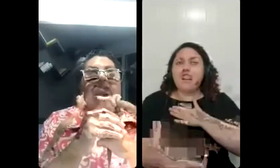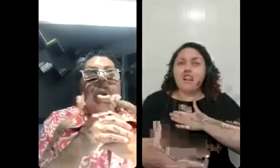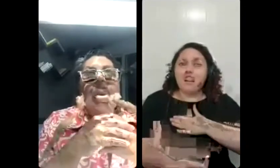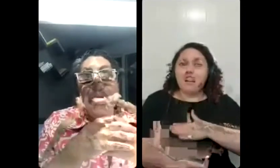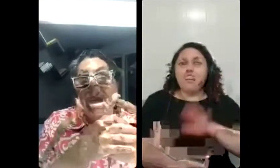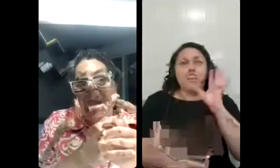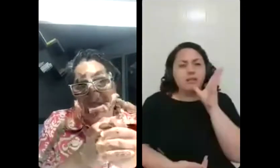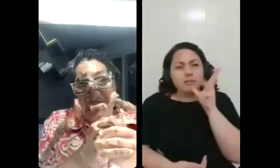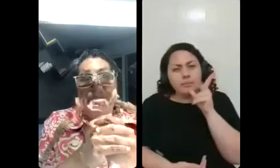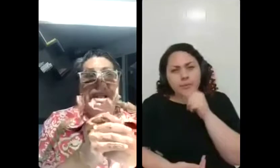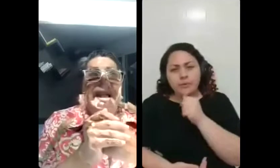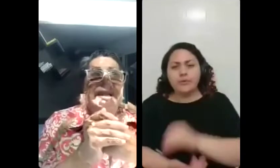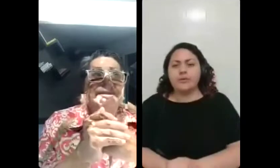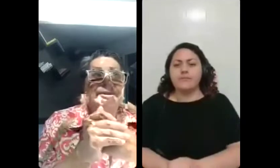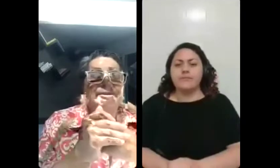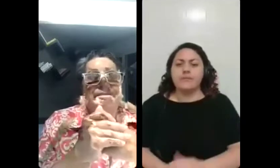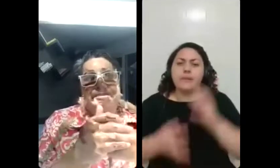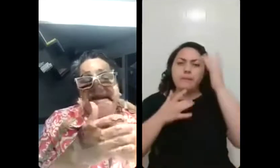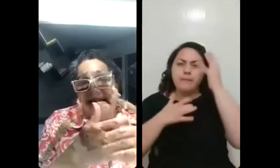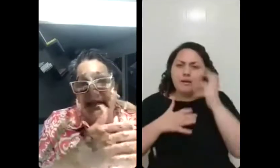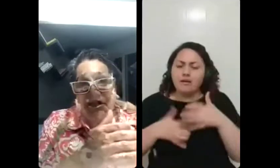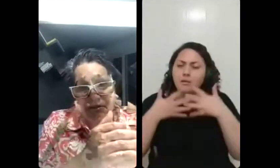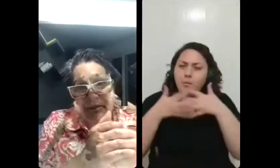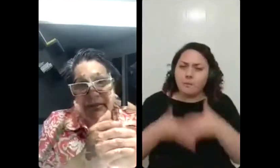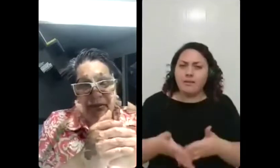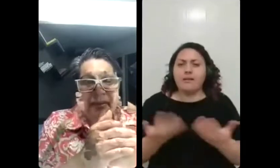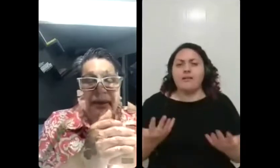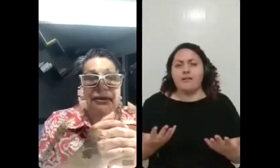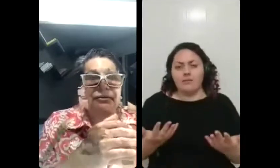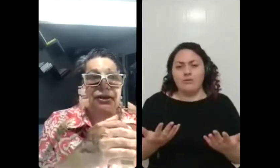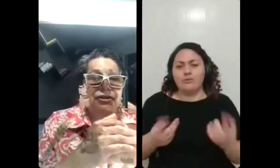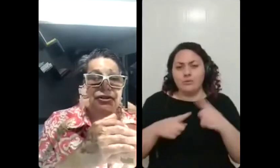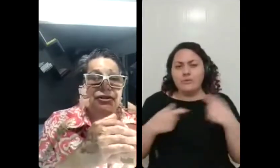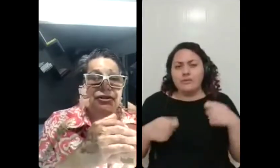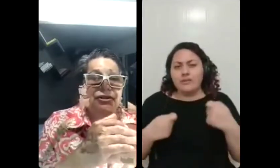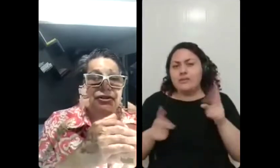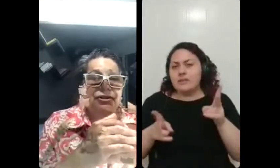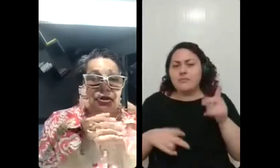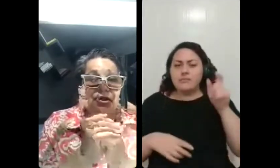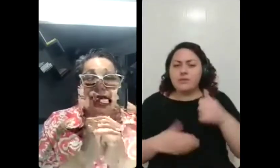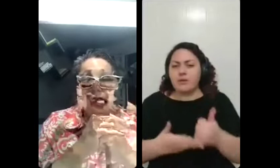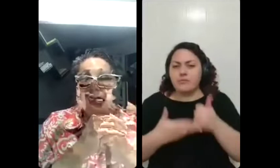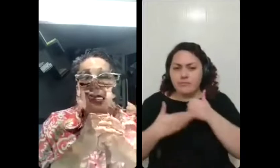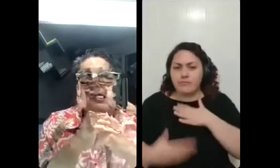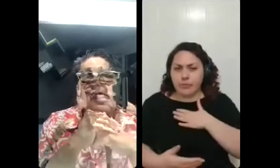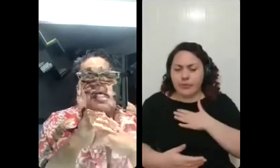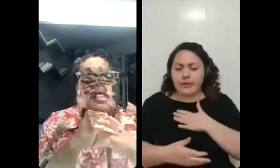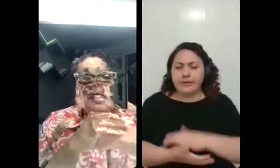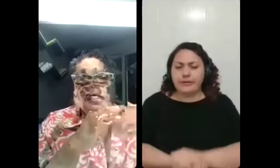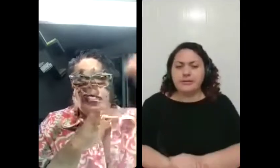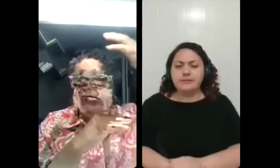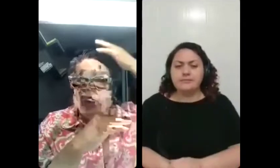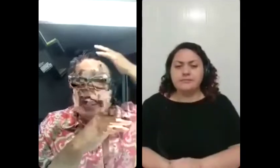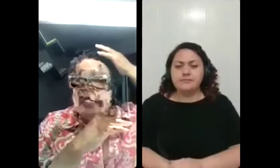né? O banho era complicado, precisei de ajuda pra tomar banho durante um período, né?